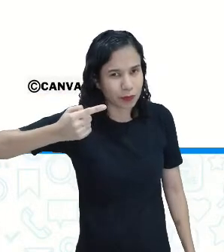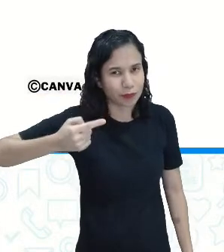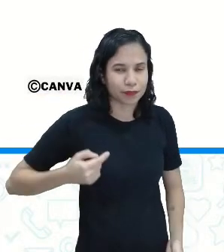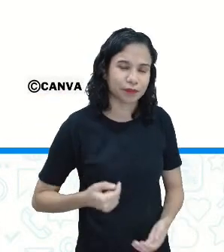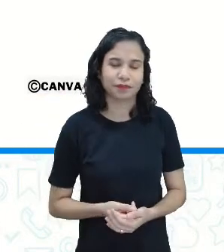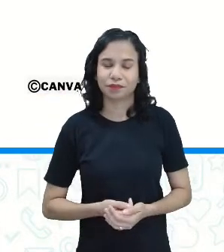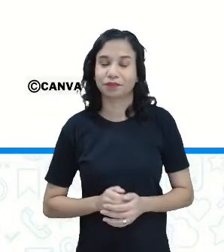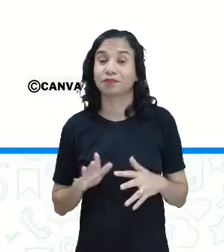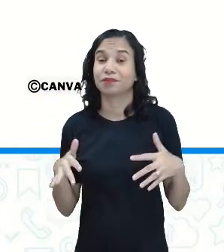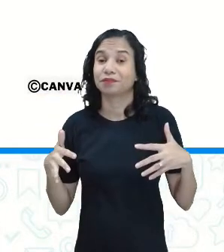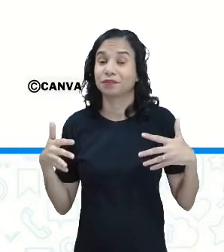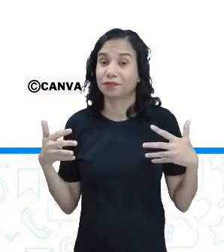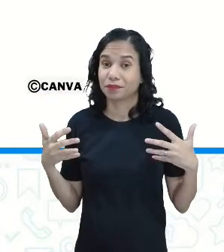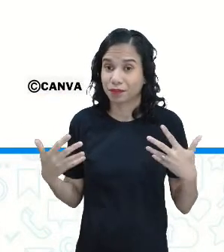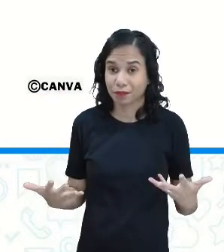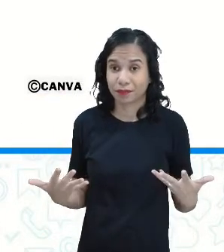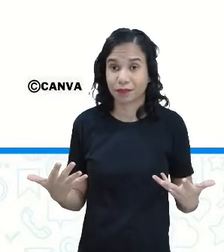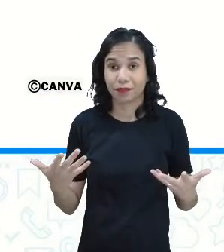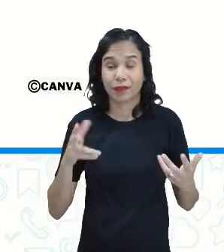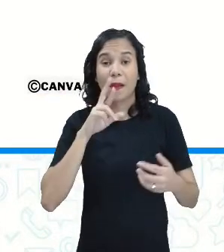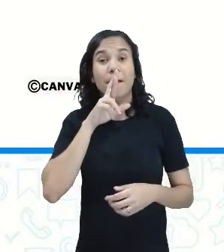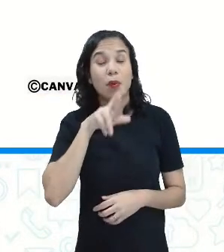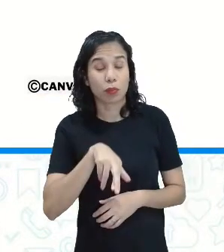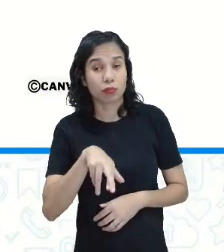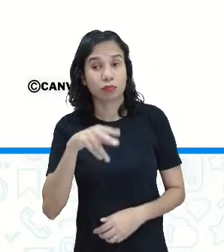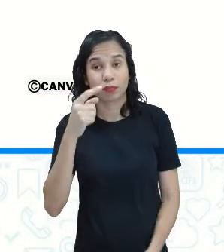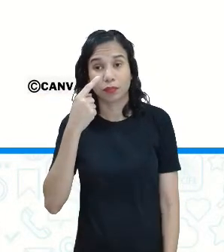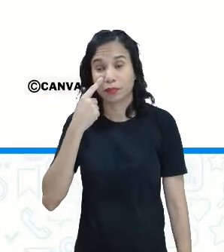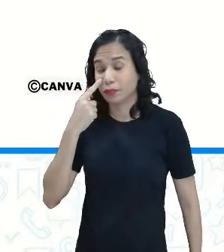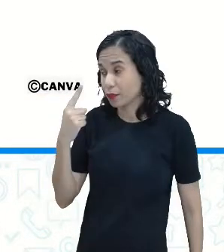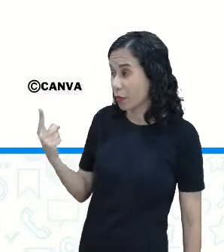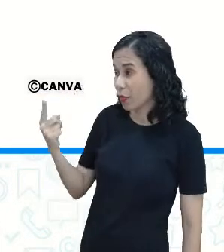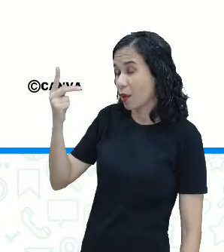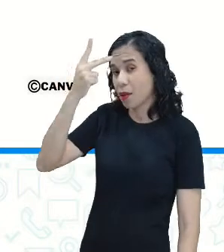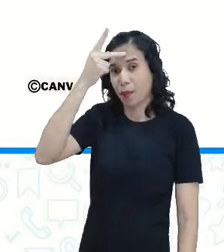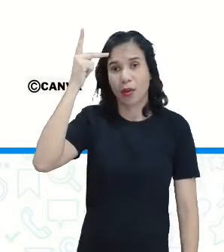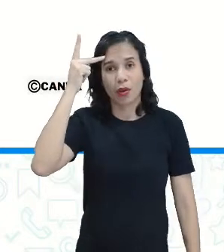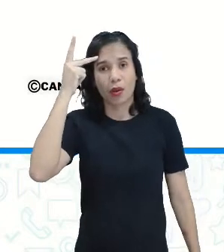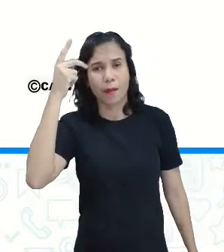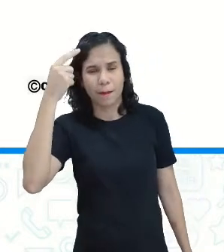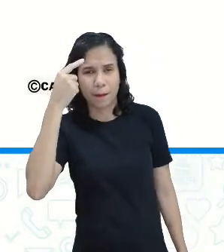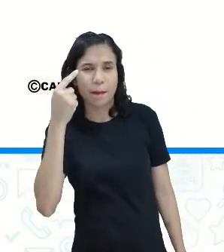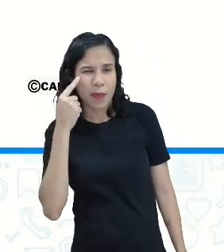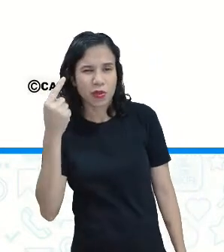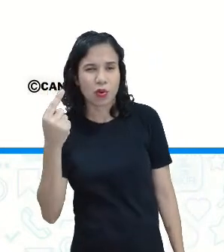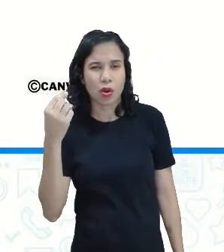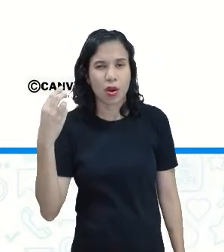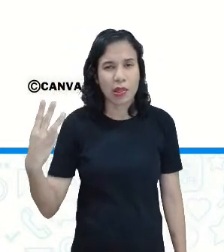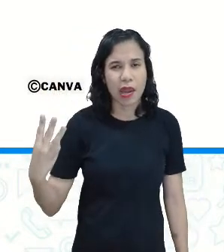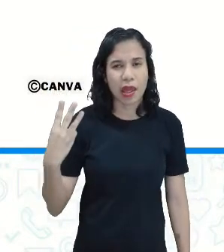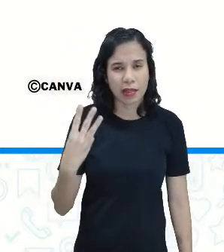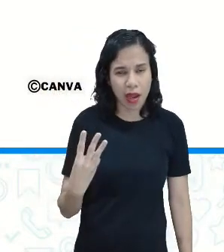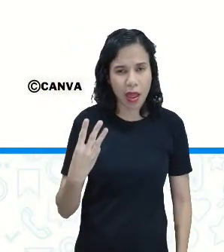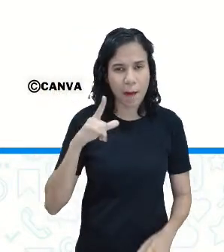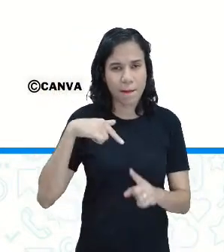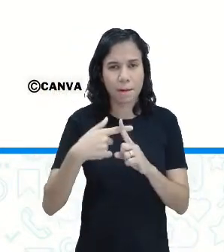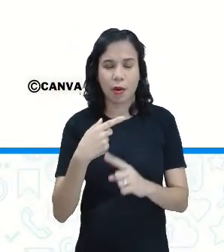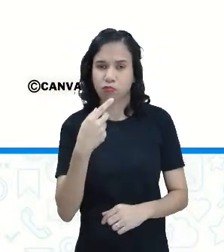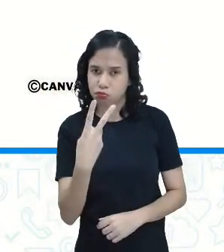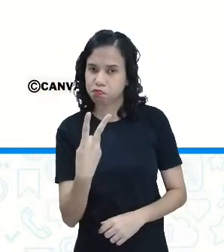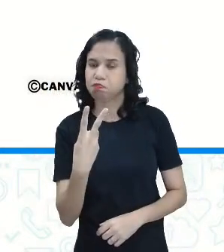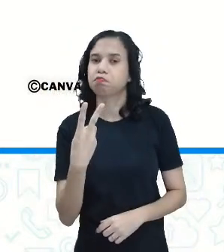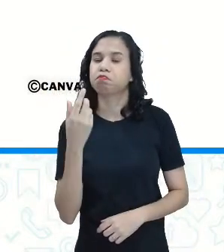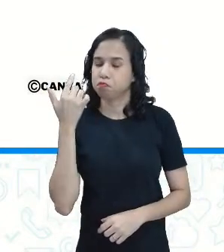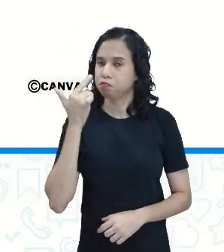E aí? Qual é o resultado? Quem pensou duas garrafinhas de três com mais uma de dois,